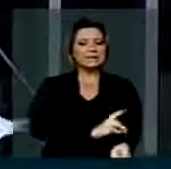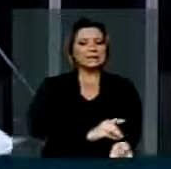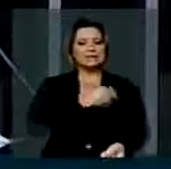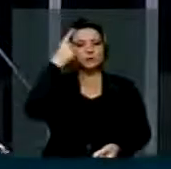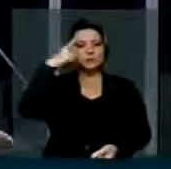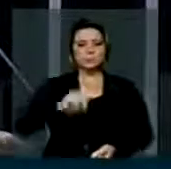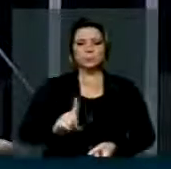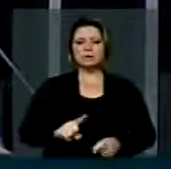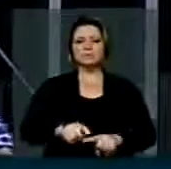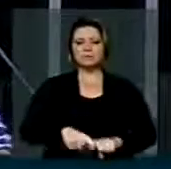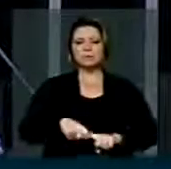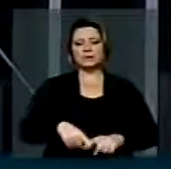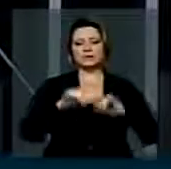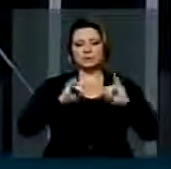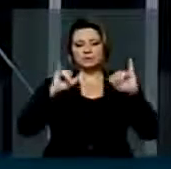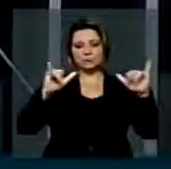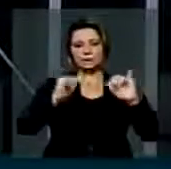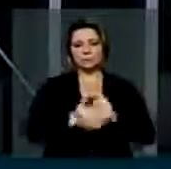íntegra do meu...